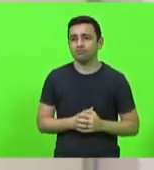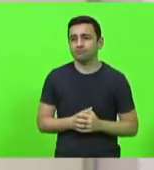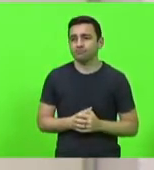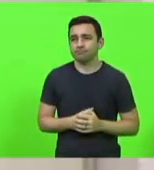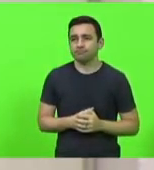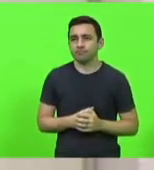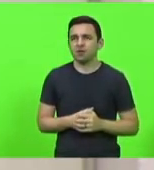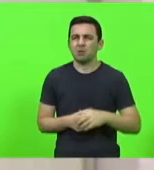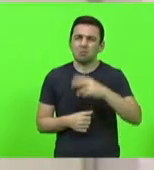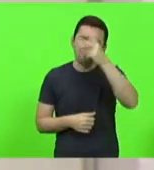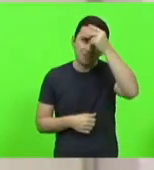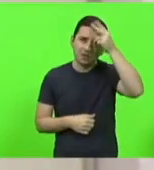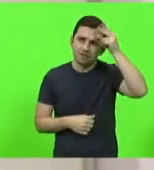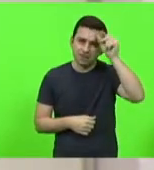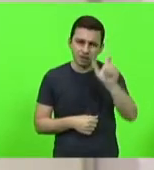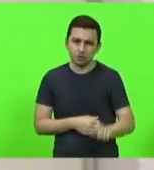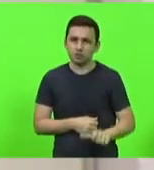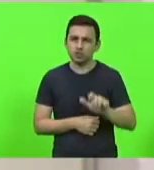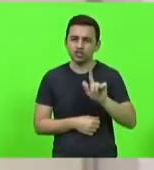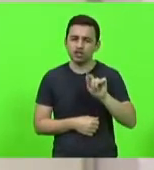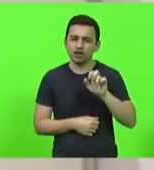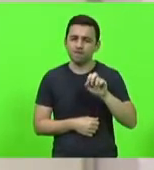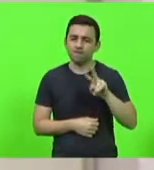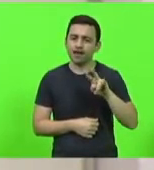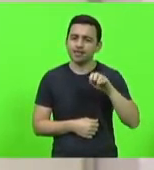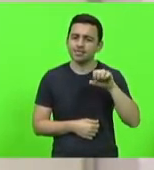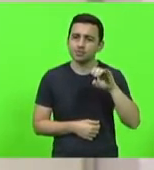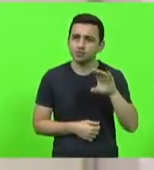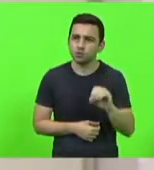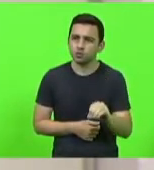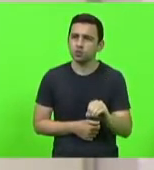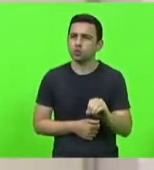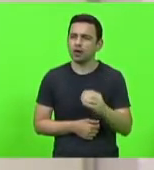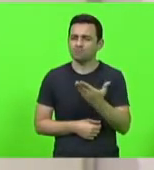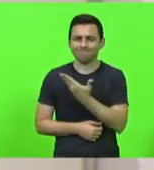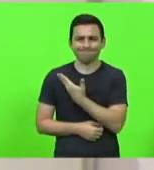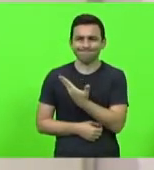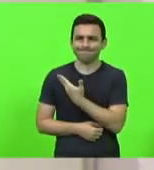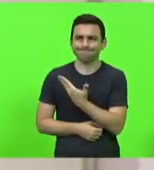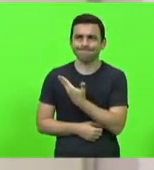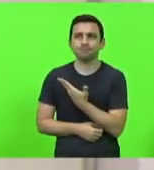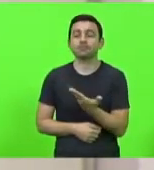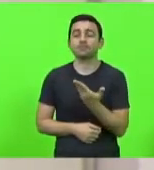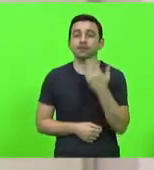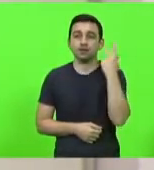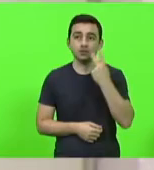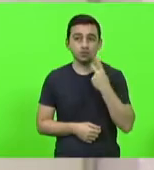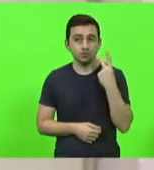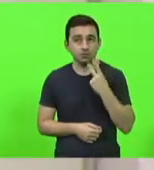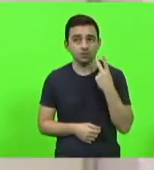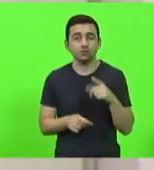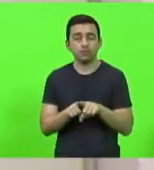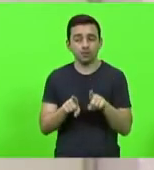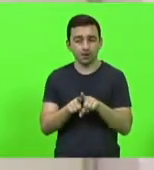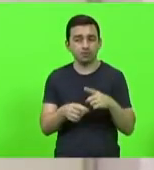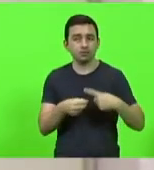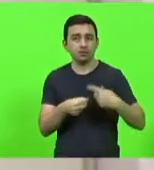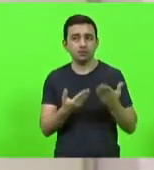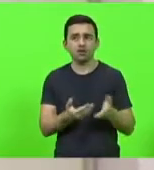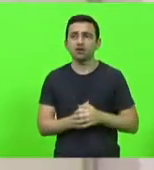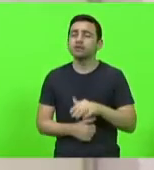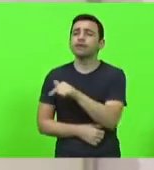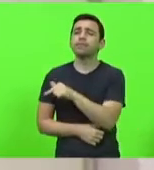Prefeito Gervásio, a quem eu mando um grande abraço, um grande amigo aos vereadores do município. Semana